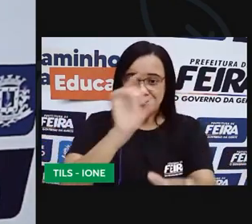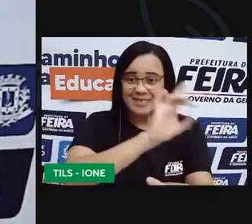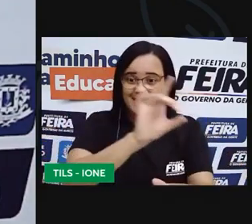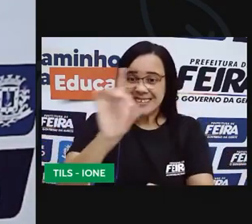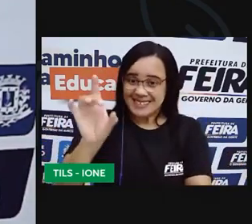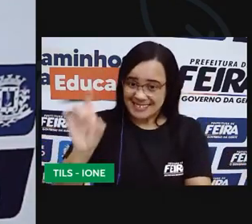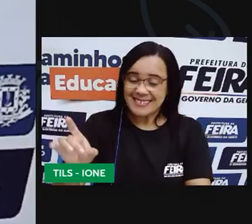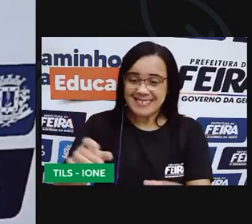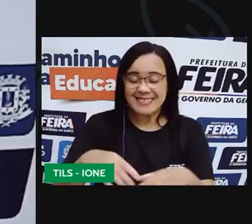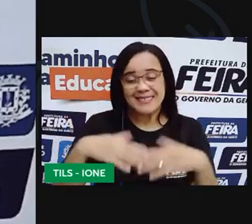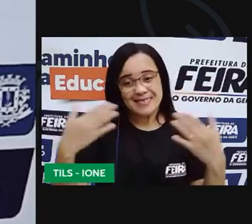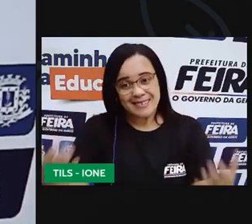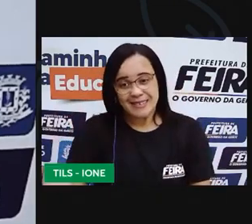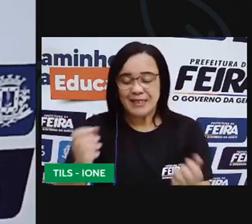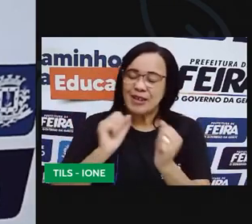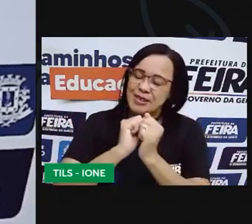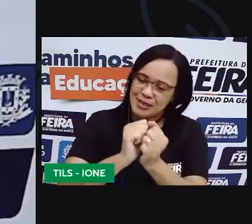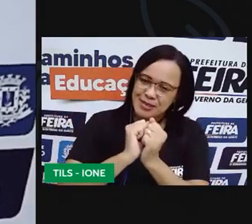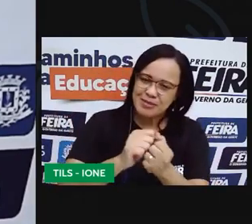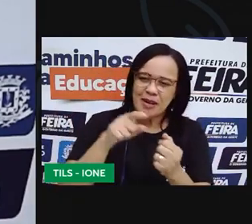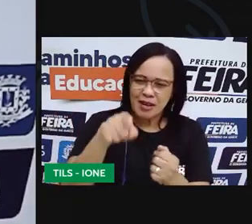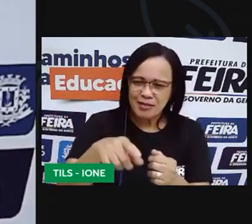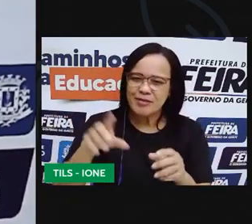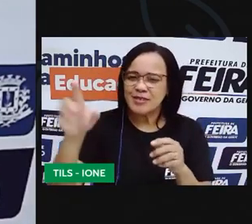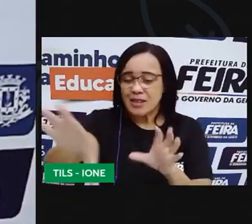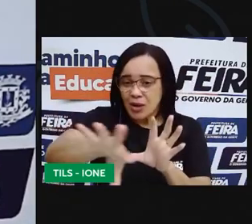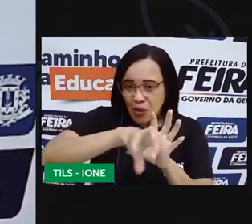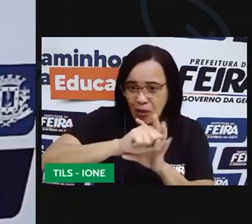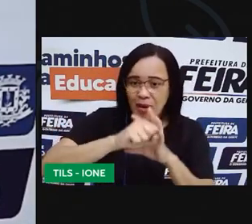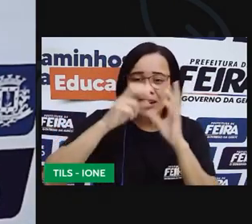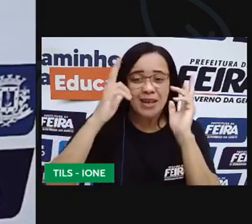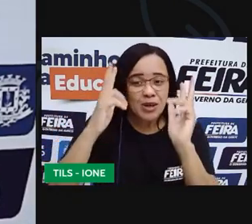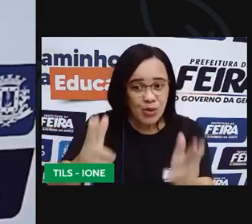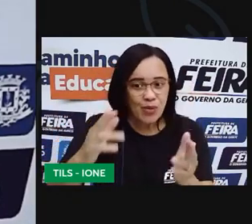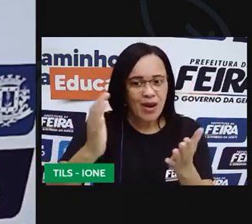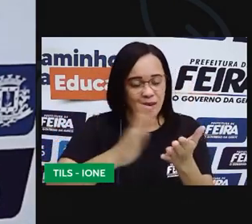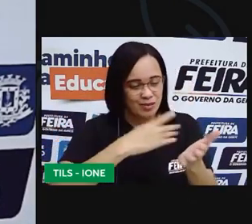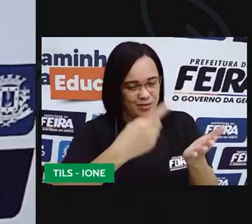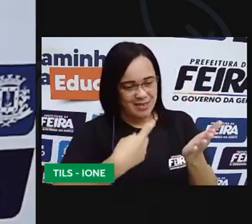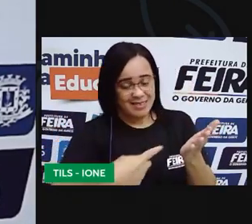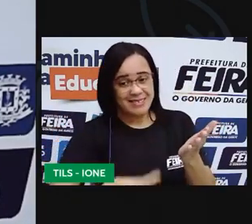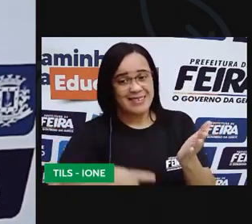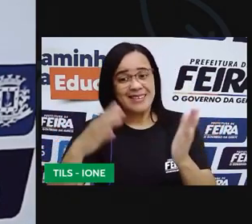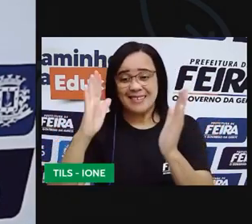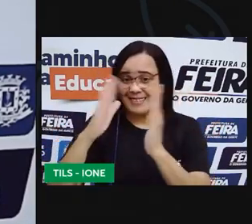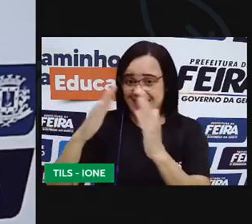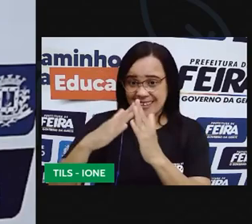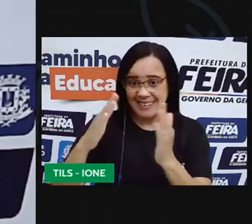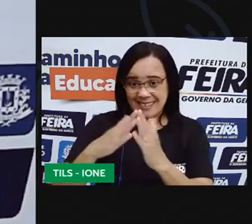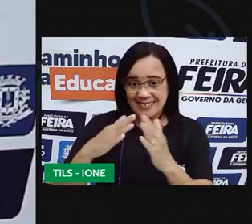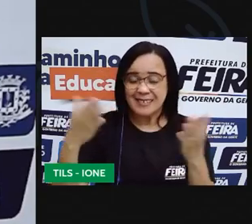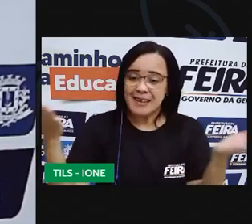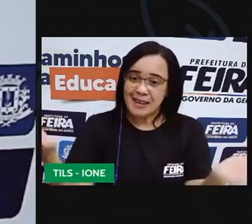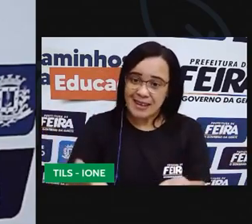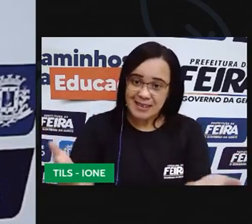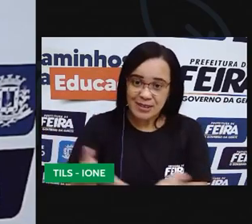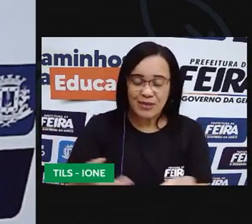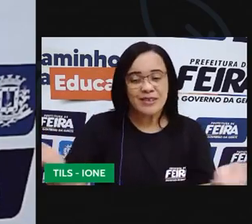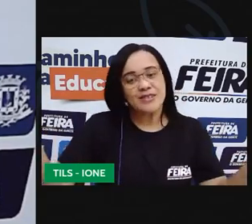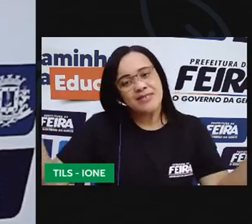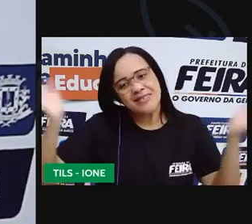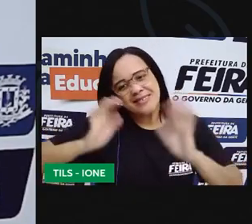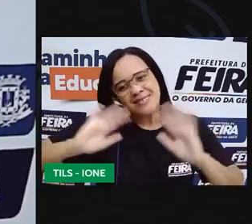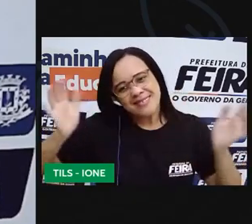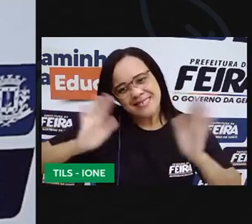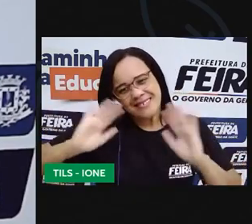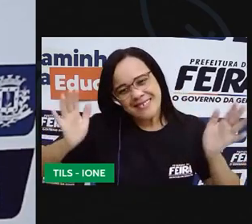acompanhar, tenha conseguido reproduzir isso aí na sua casa, no seu caderno. Agora, criançada, a gente vai se despedindo